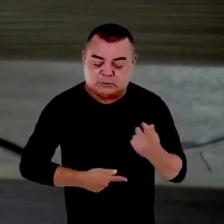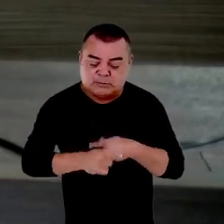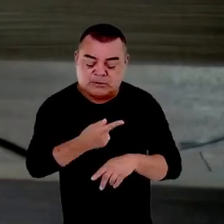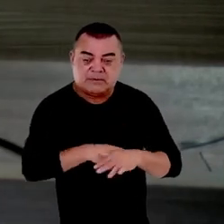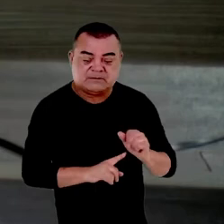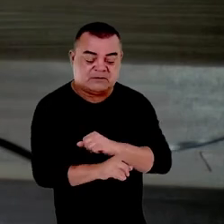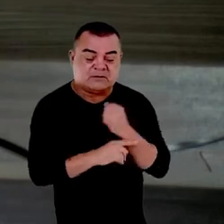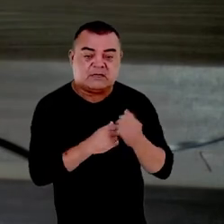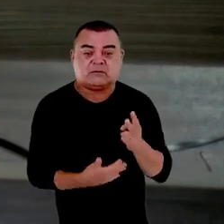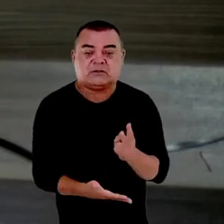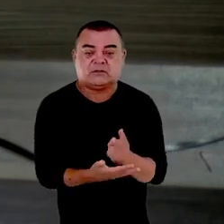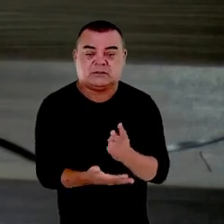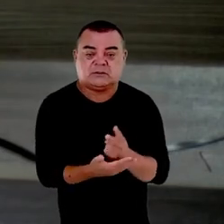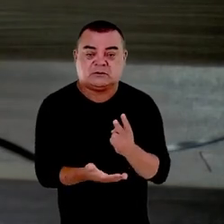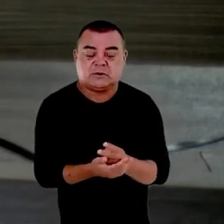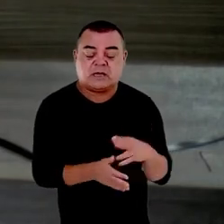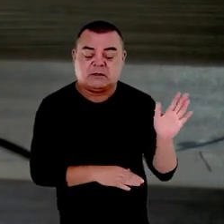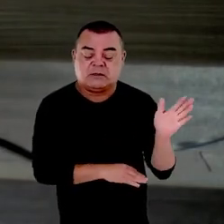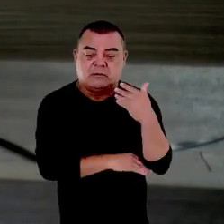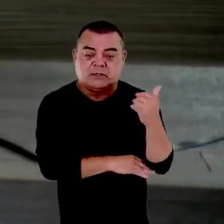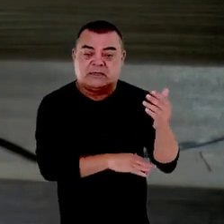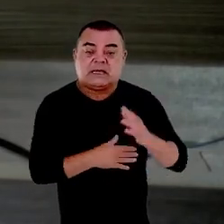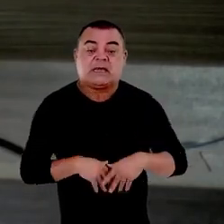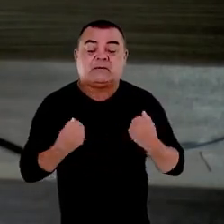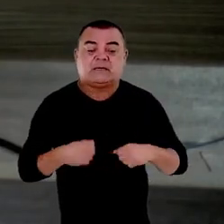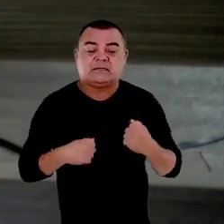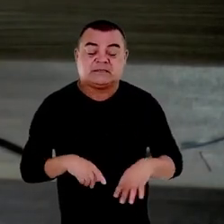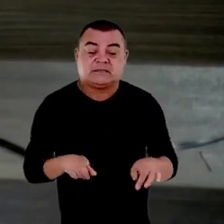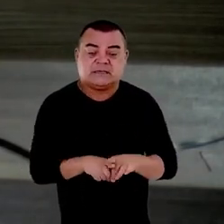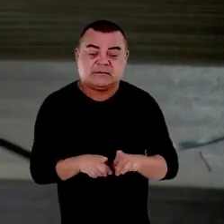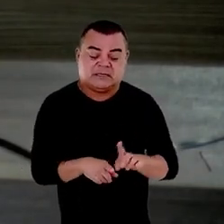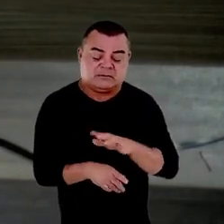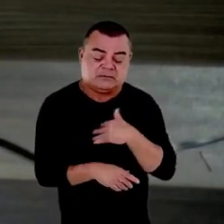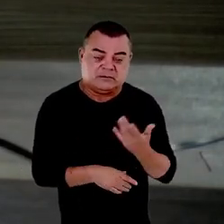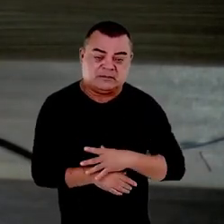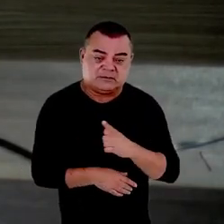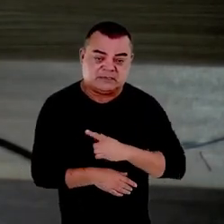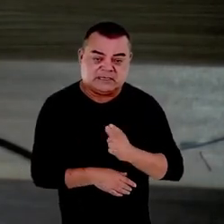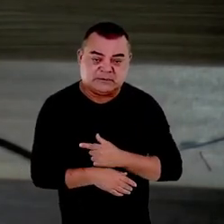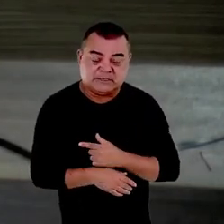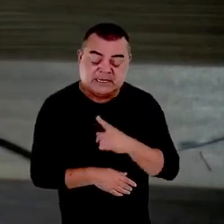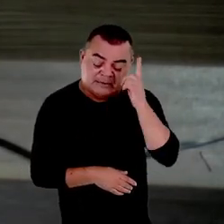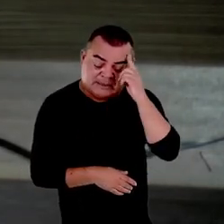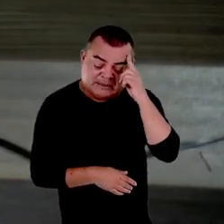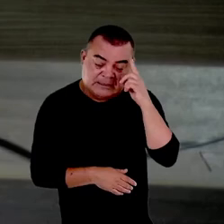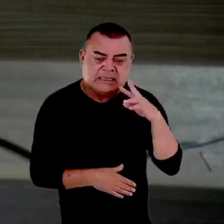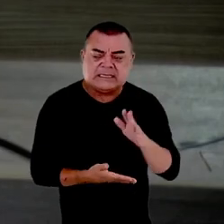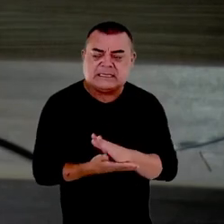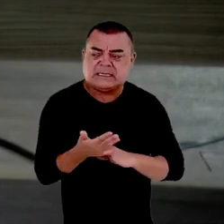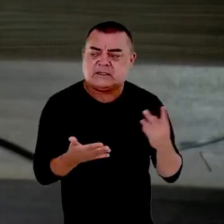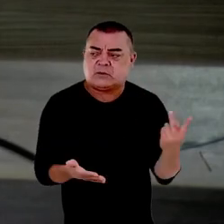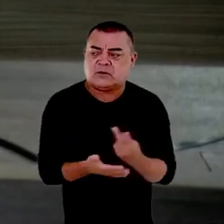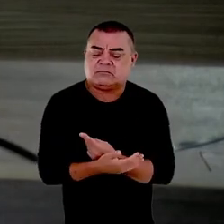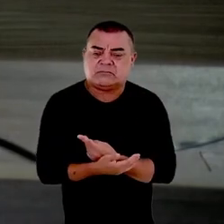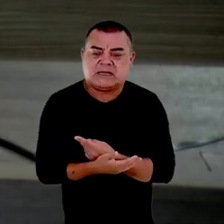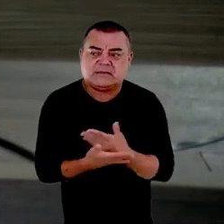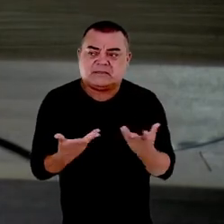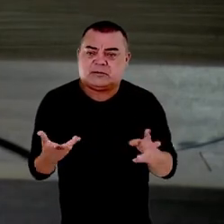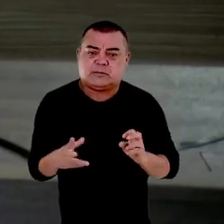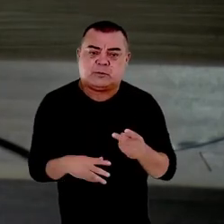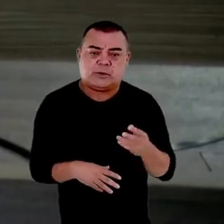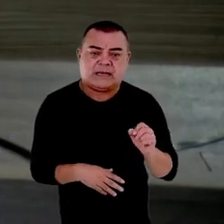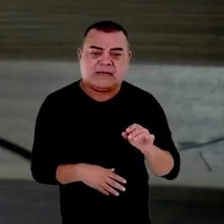sociais continuam impunhando essa bandeira é preciso também que nós tenhamos em mente que nada acontece por acaso e este